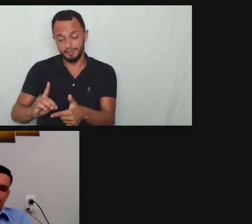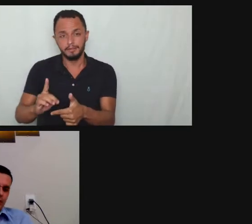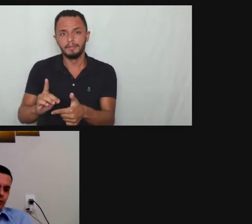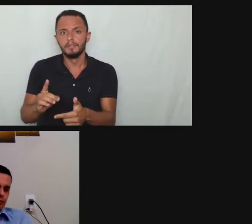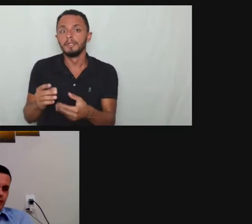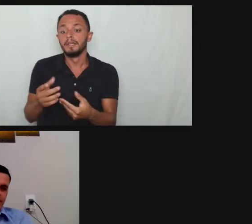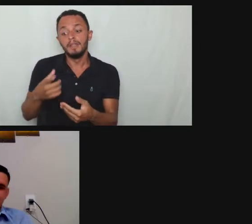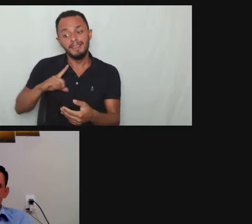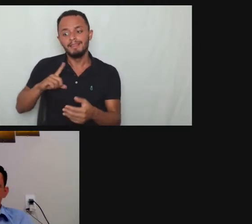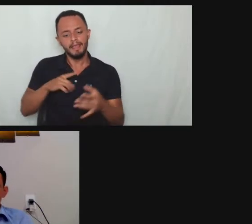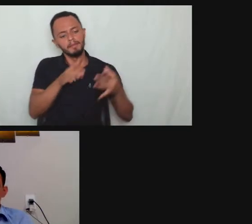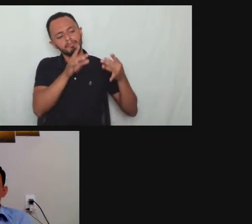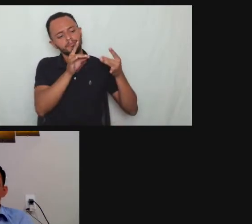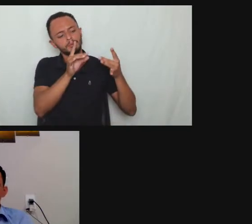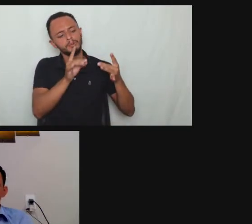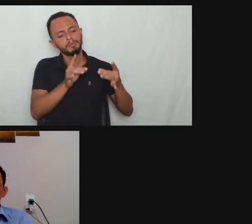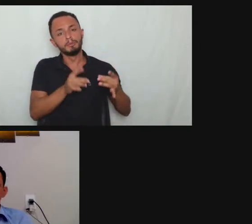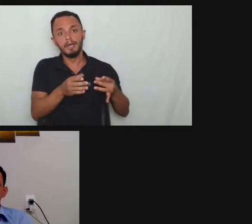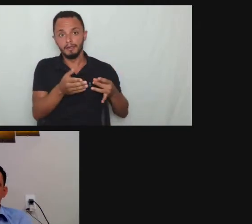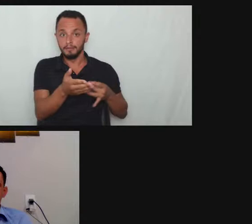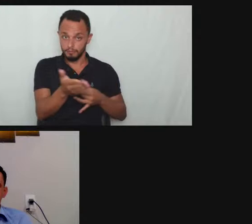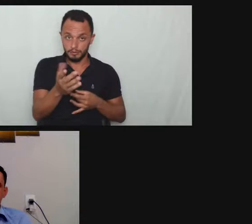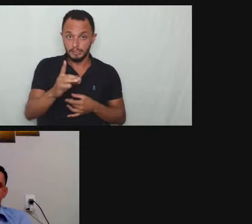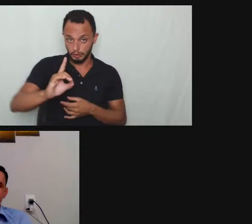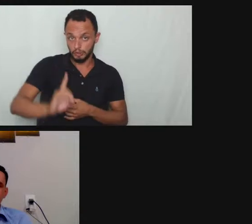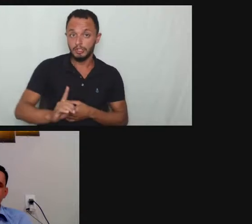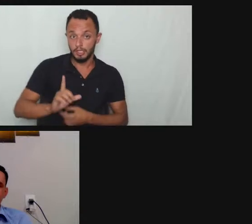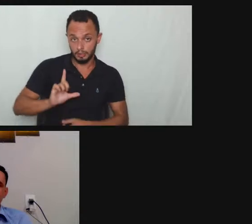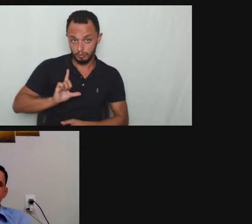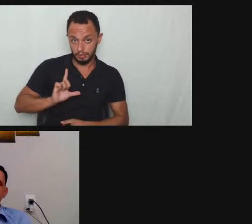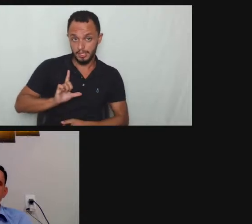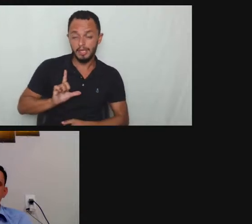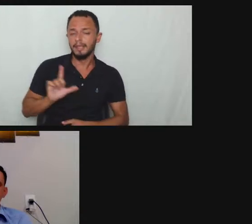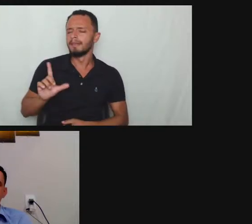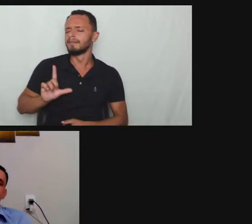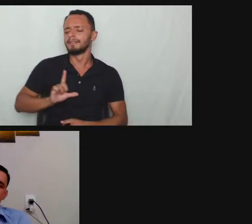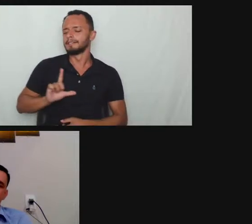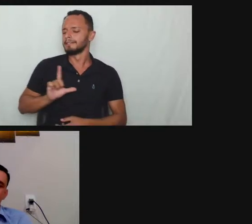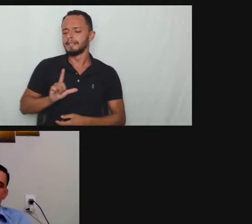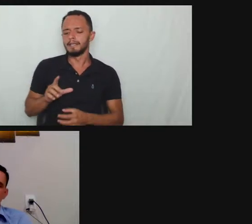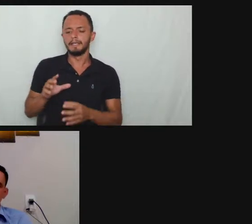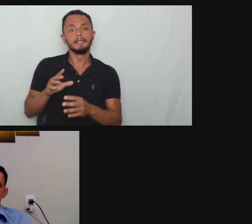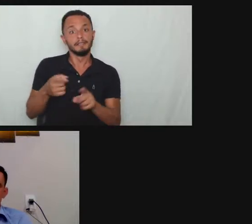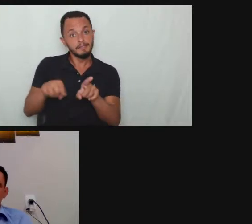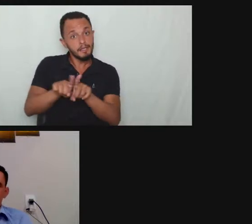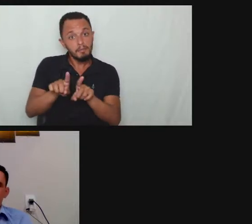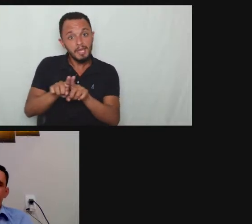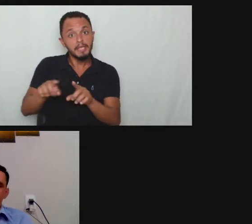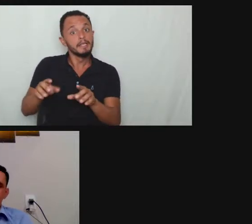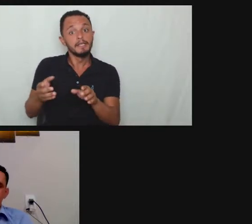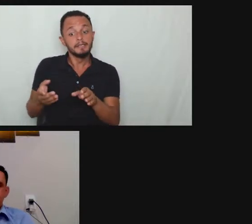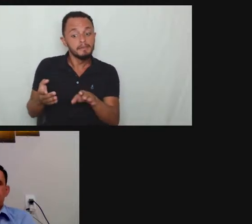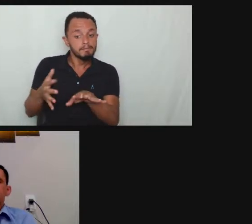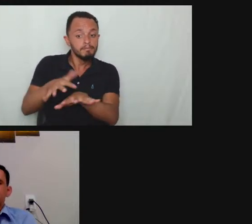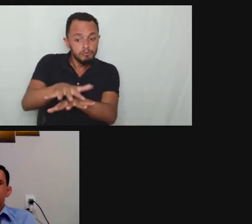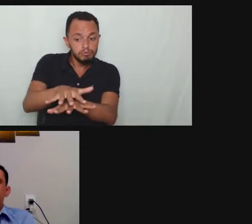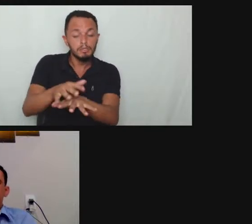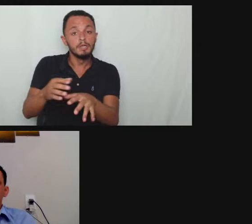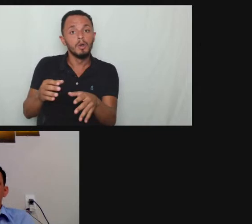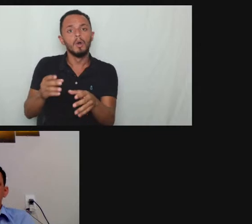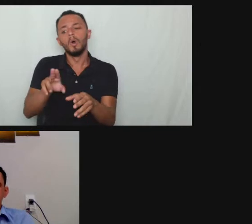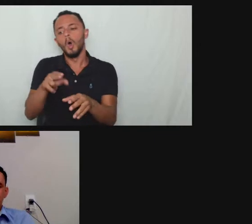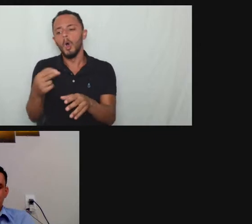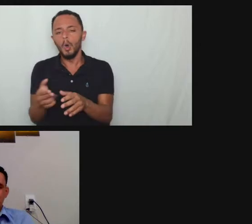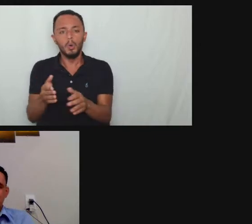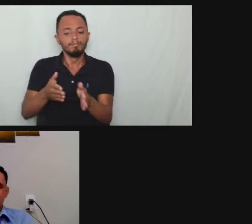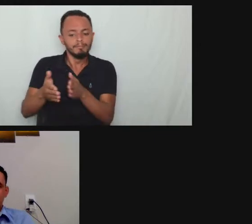que vocês têm mas também buscando que cada vez mais sejam incluídos aí né como iguais não apenas nessas relações